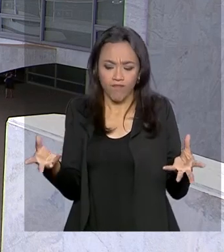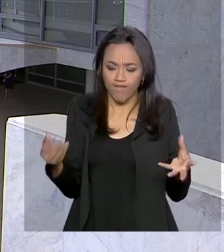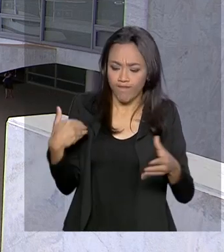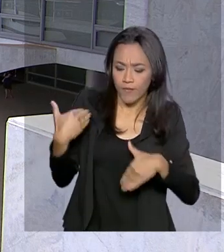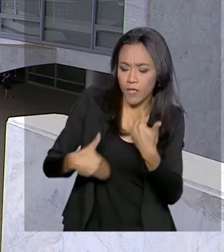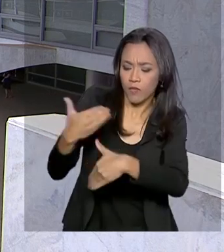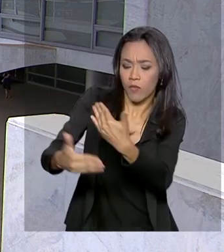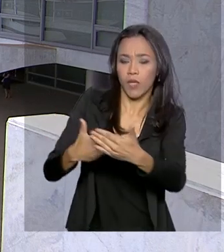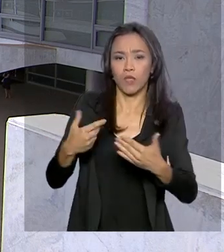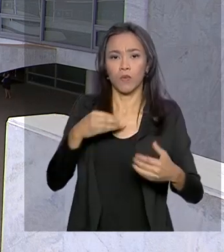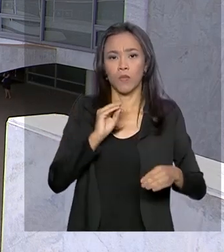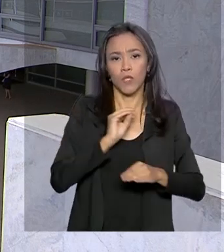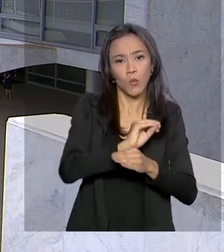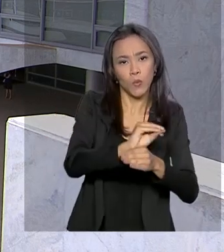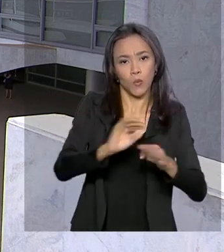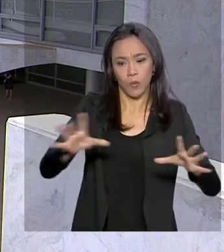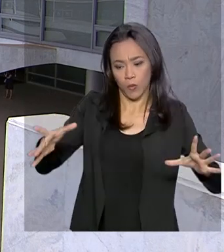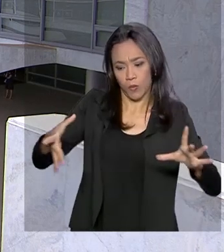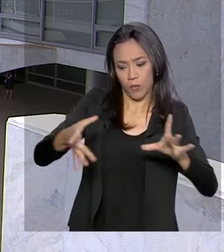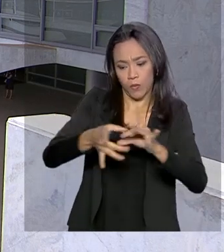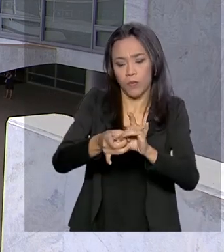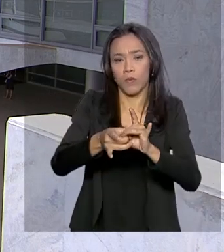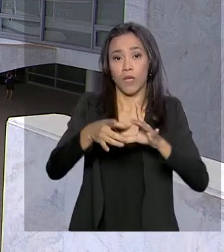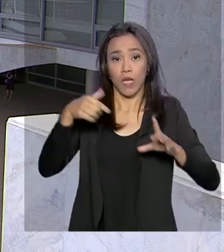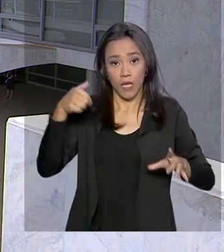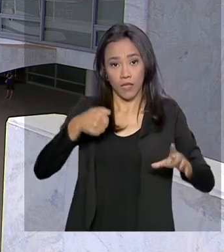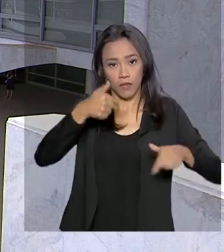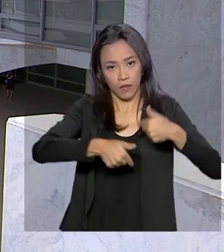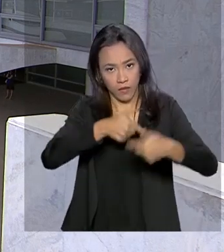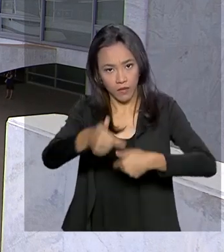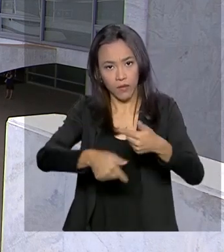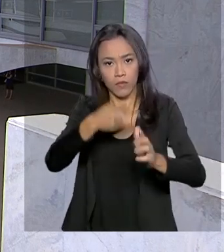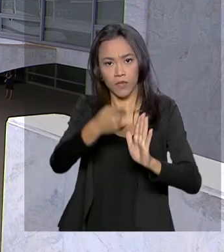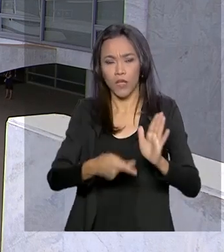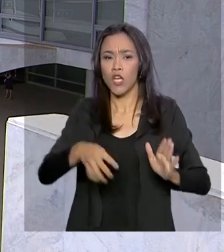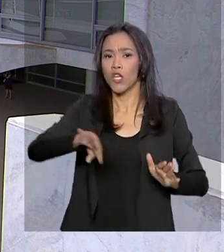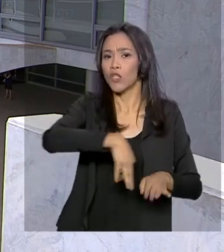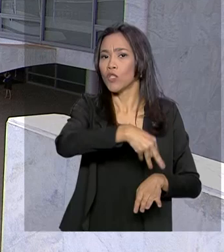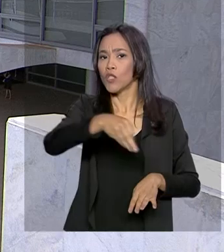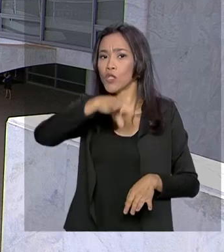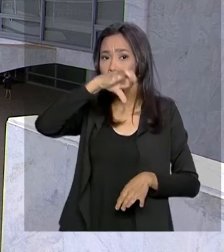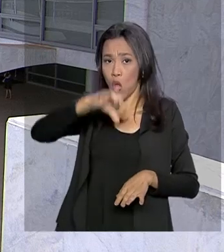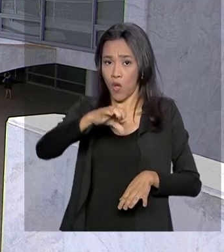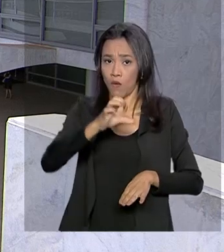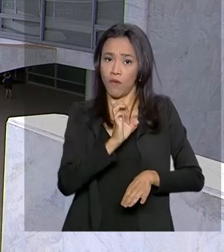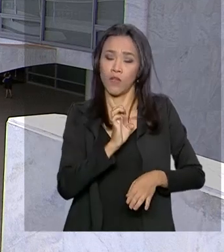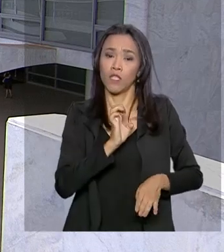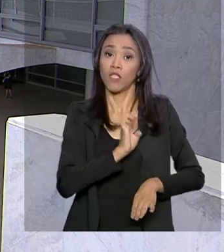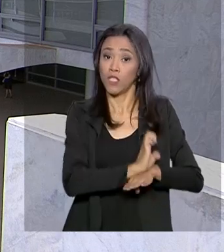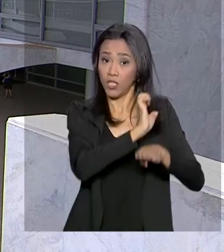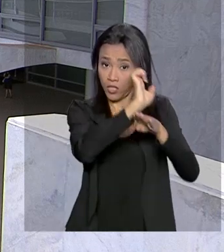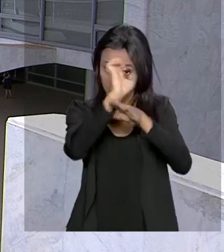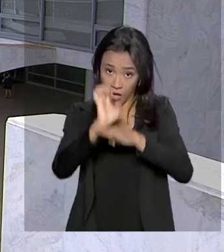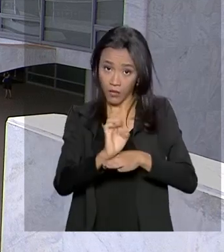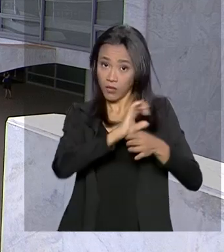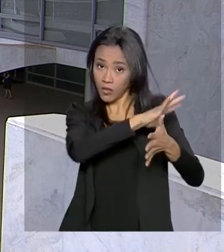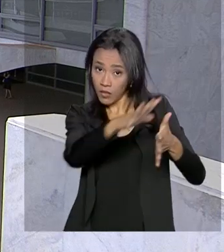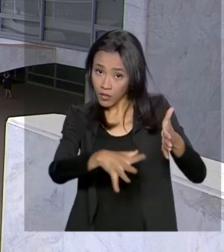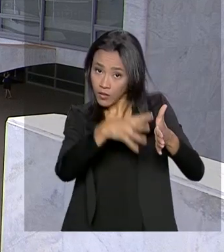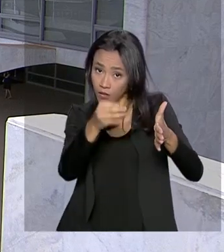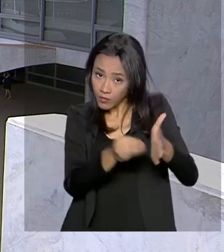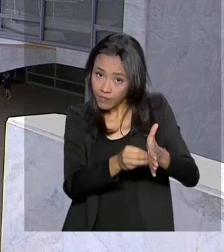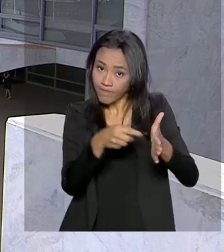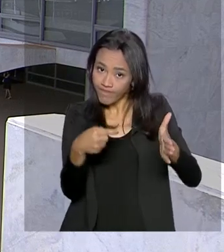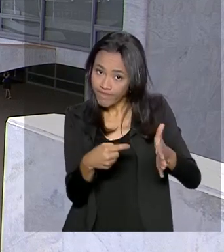A Operação Verde Brasil está atuando nos nove estados que compõem a Amazônia Legal. No Maranhão, o